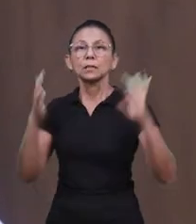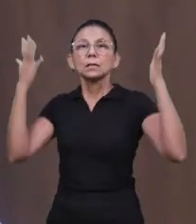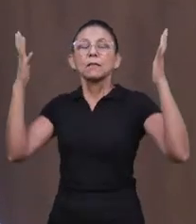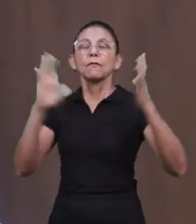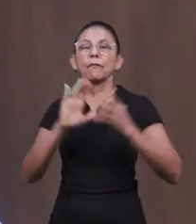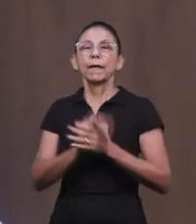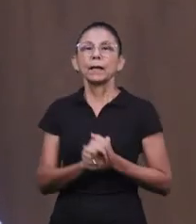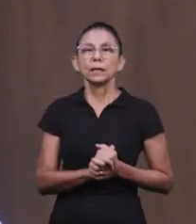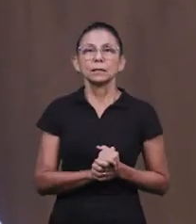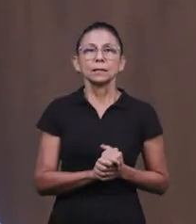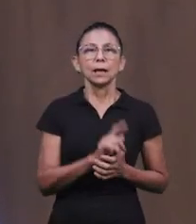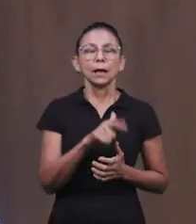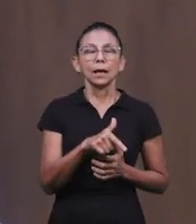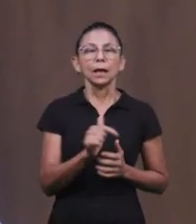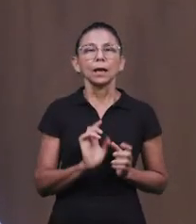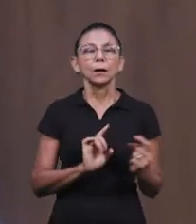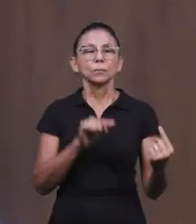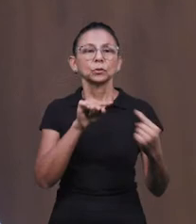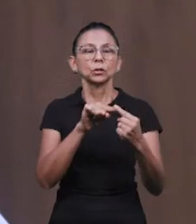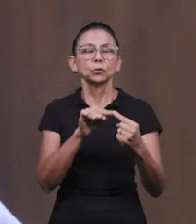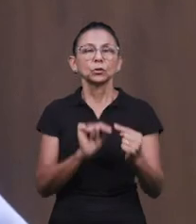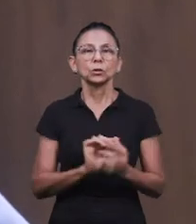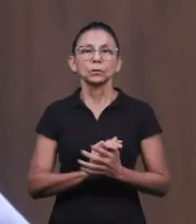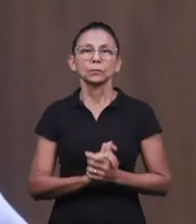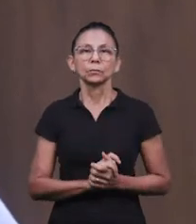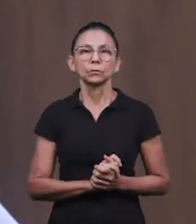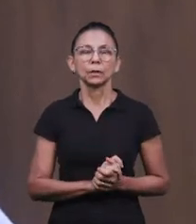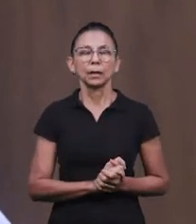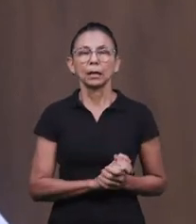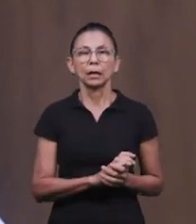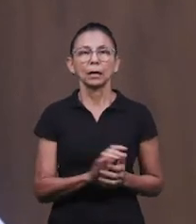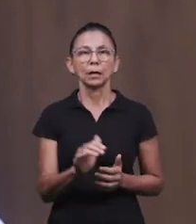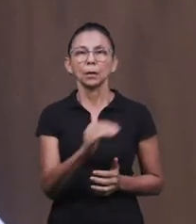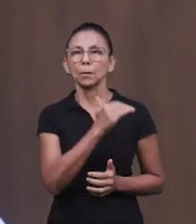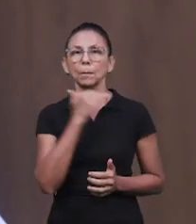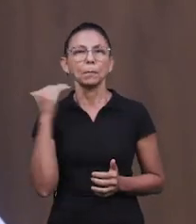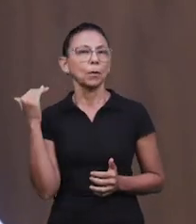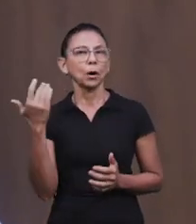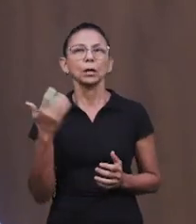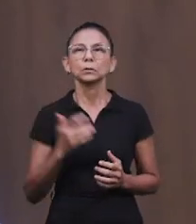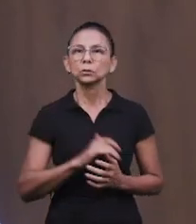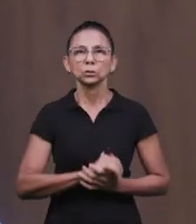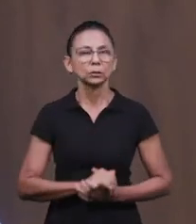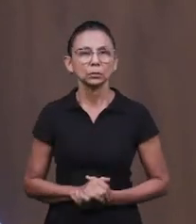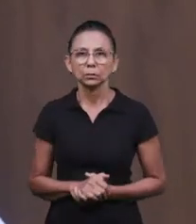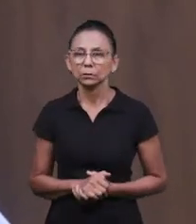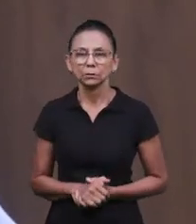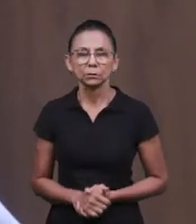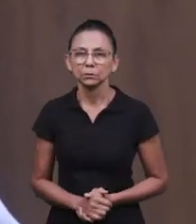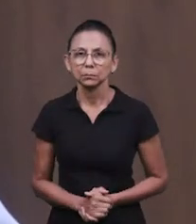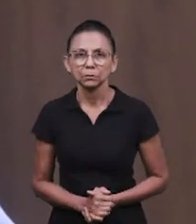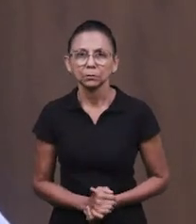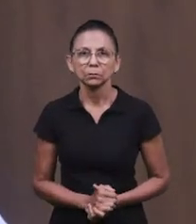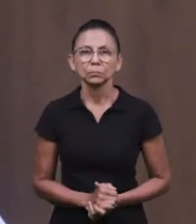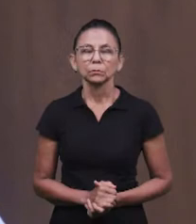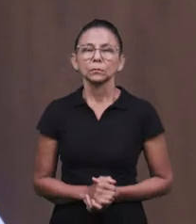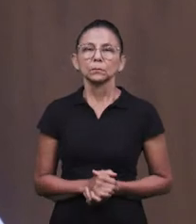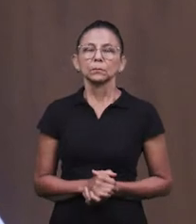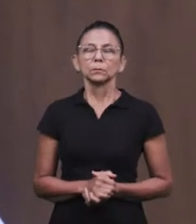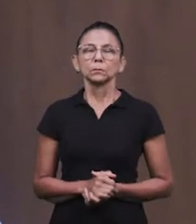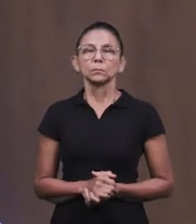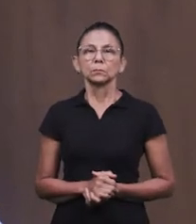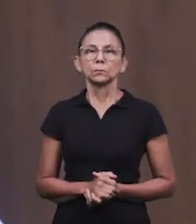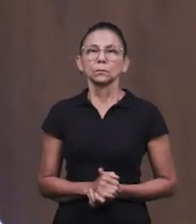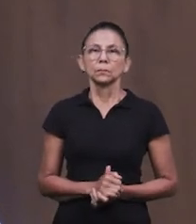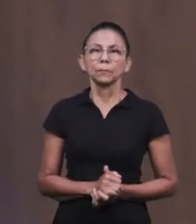a morte. O objetivo dela é totalmente ligado à deturpação do